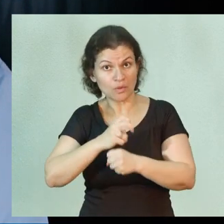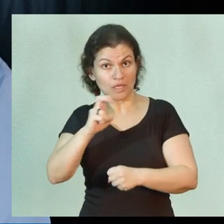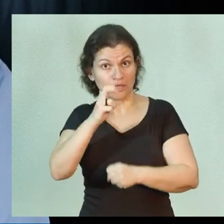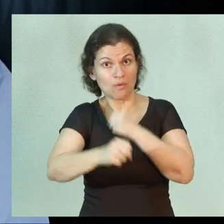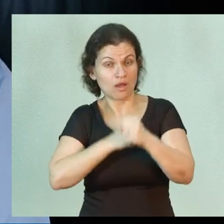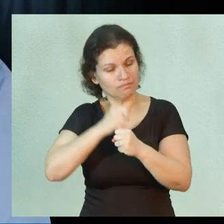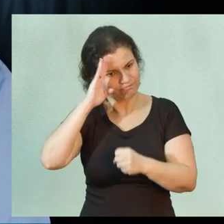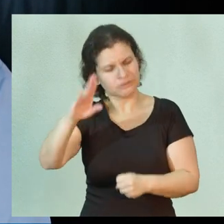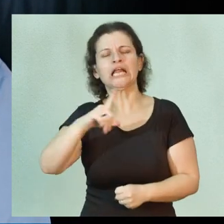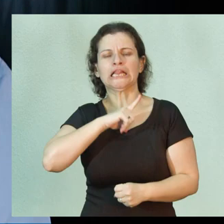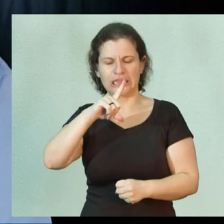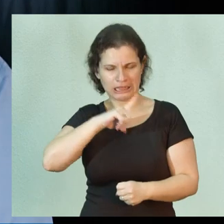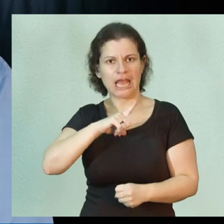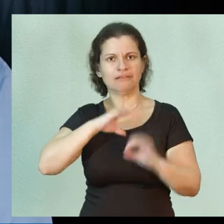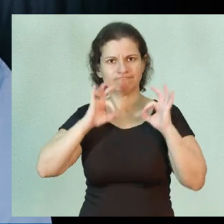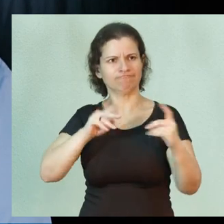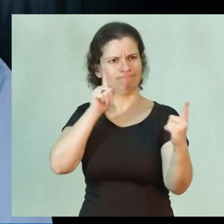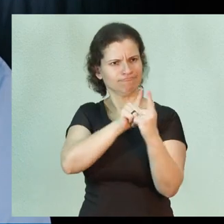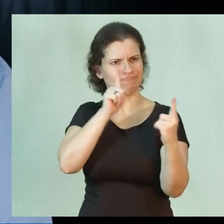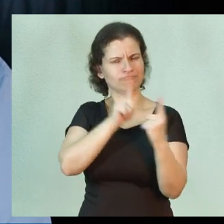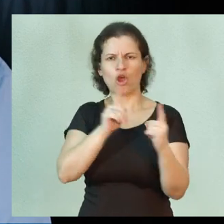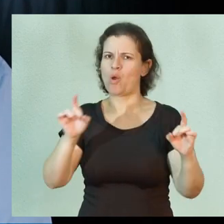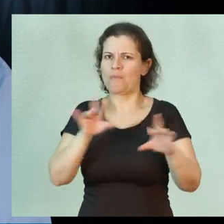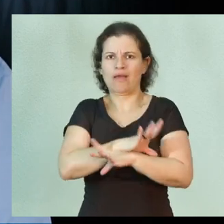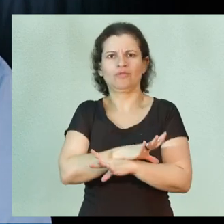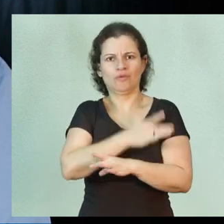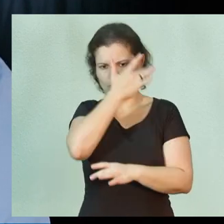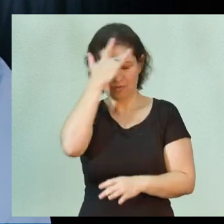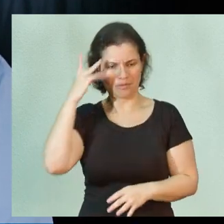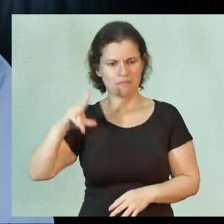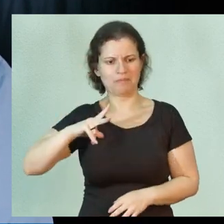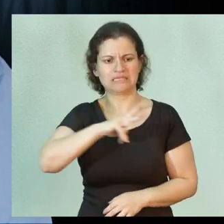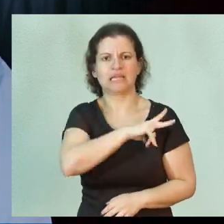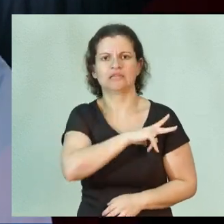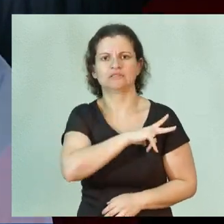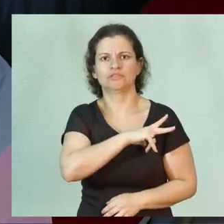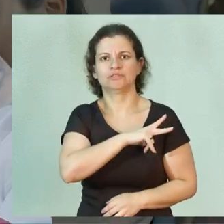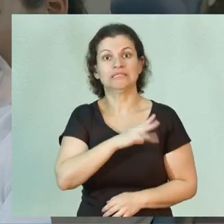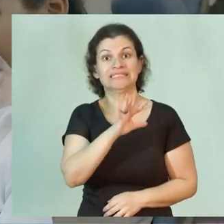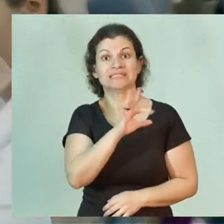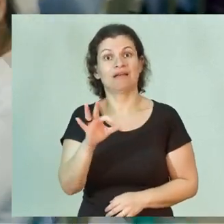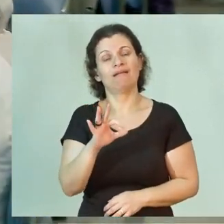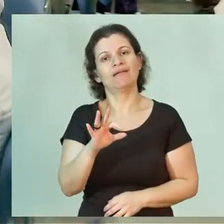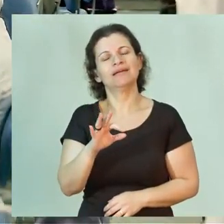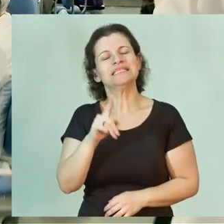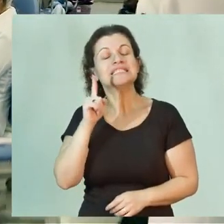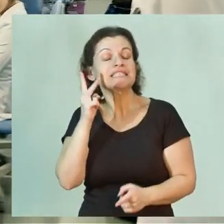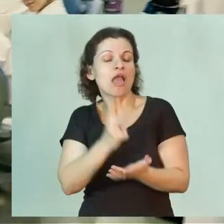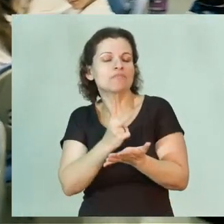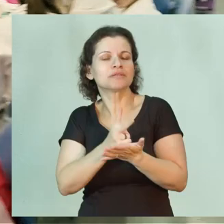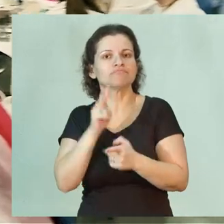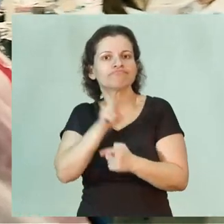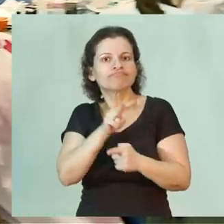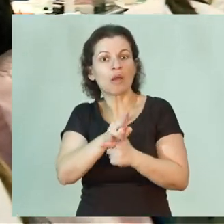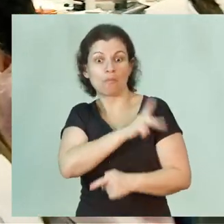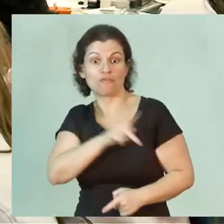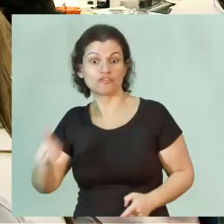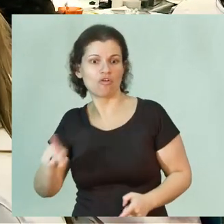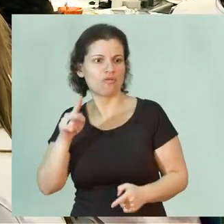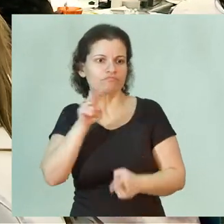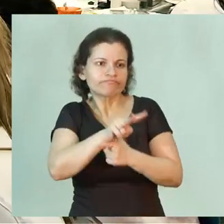principalmente, é que eles têm o atendimento completo do paciente, sempre sobre a supervisão dos professores.